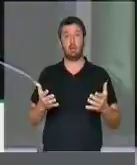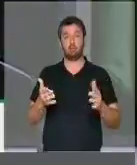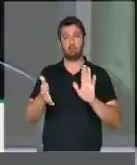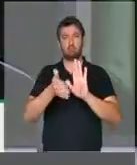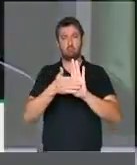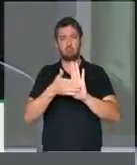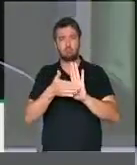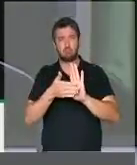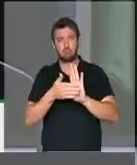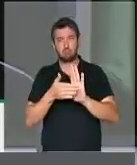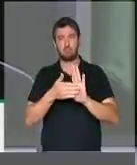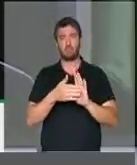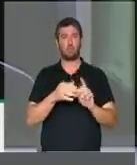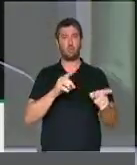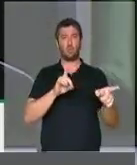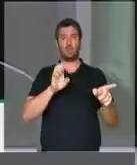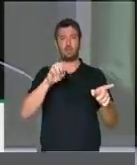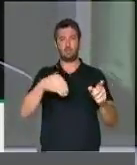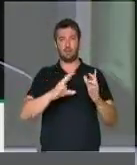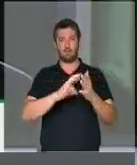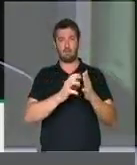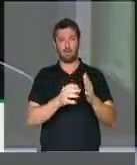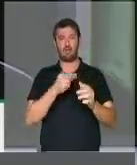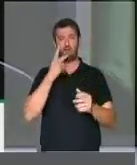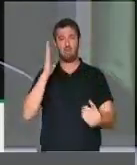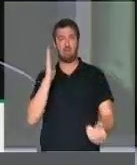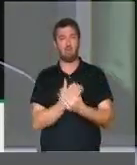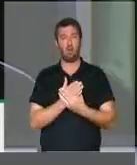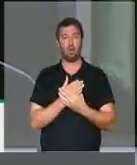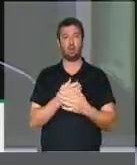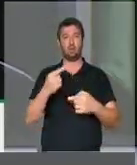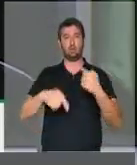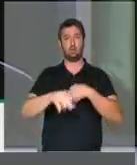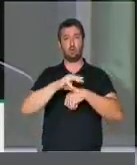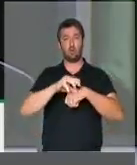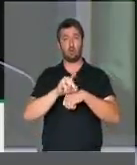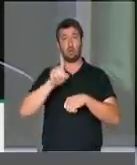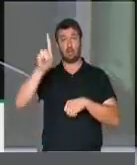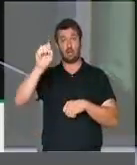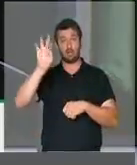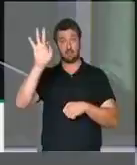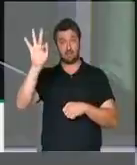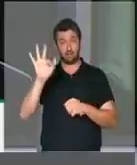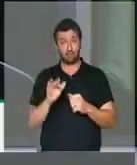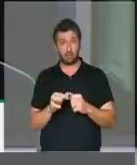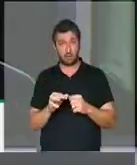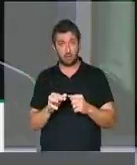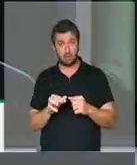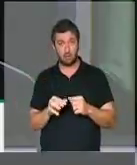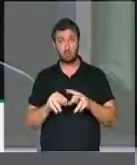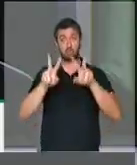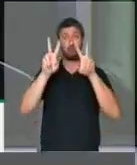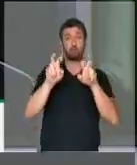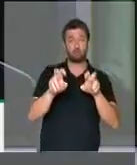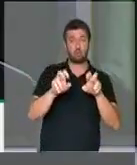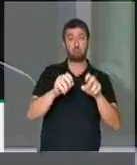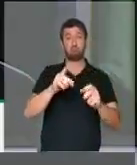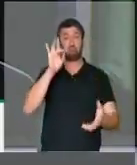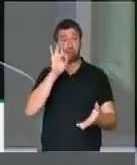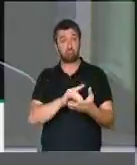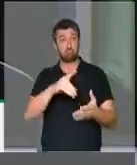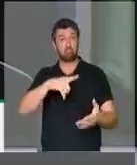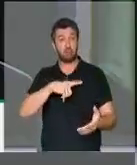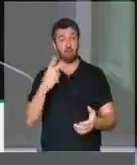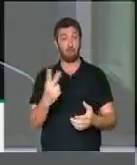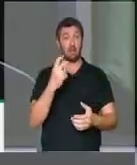propor, ao democrata propor, uma análise, uma DIN, por parte do STF, sobre a validade